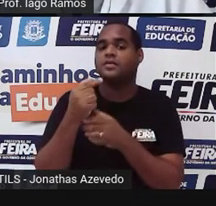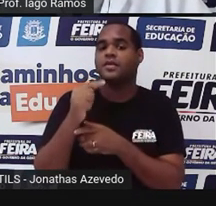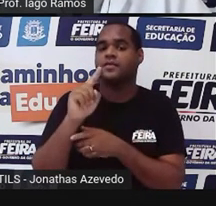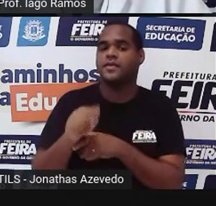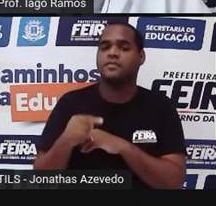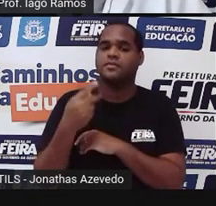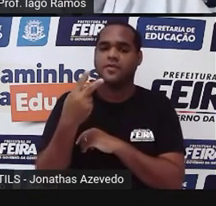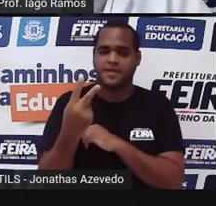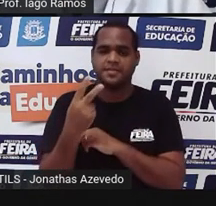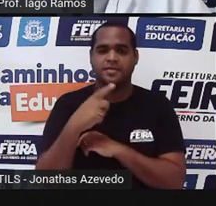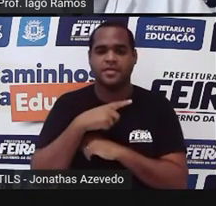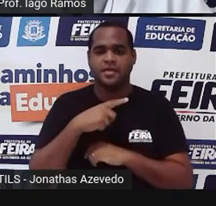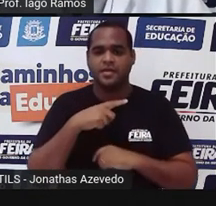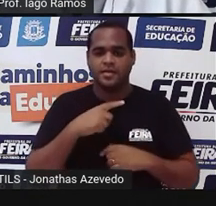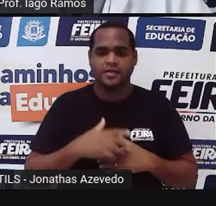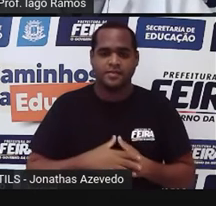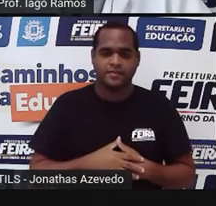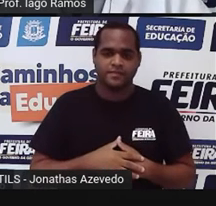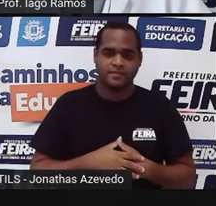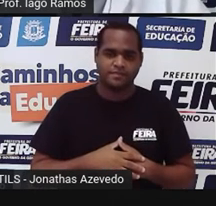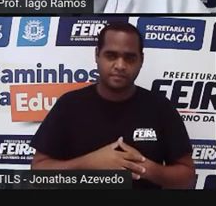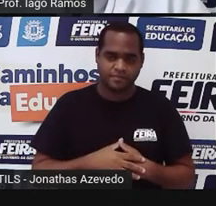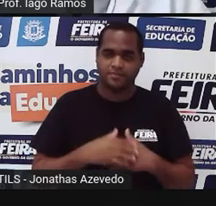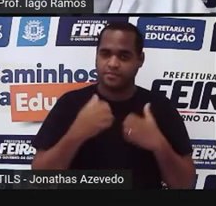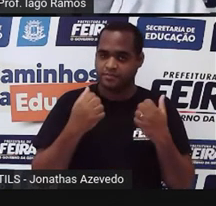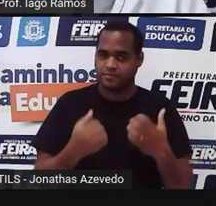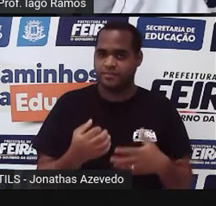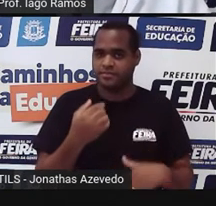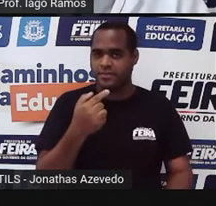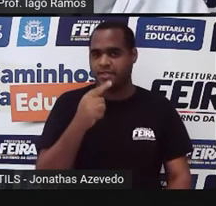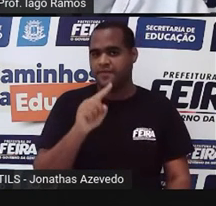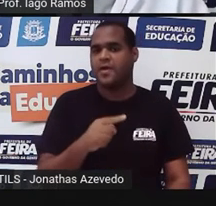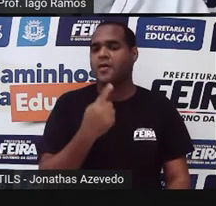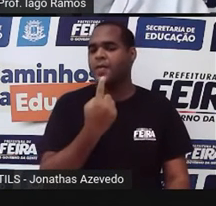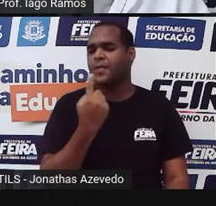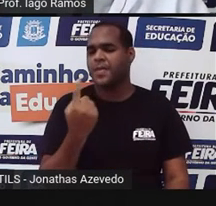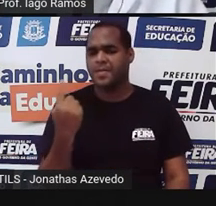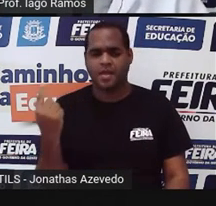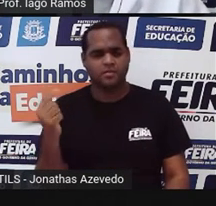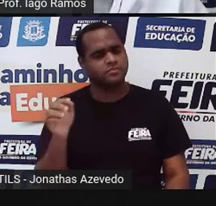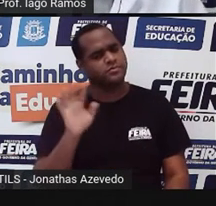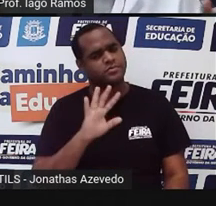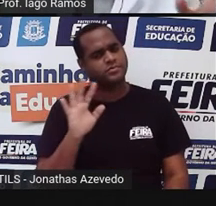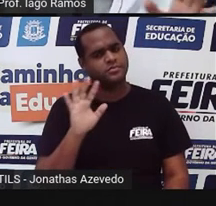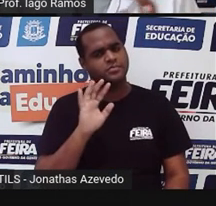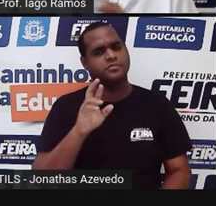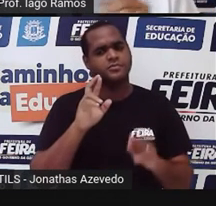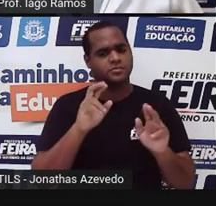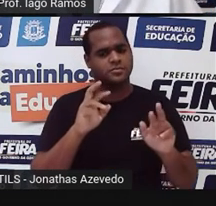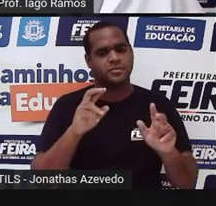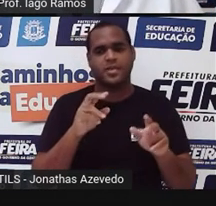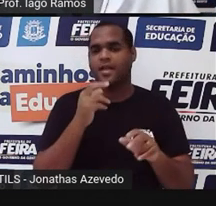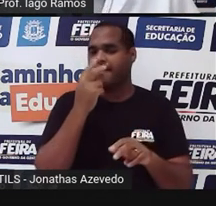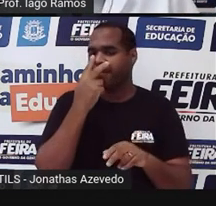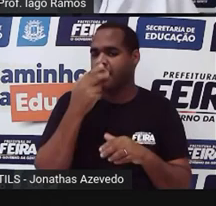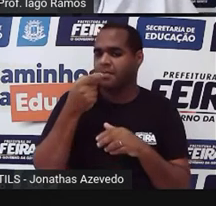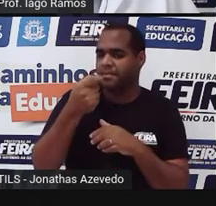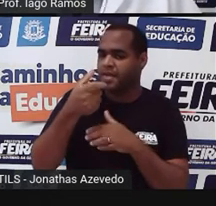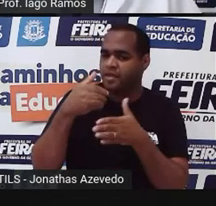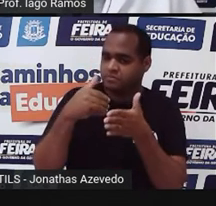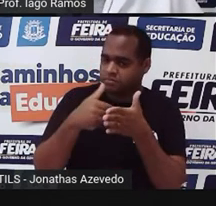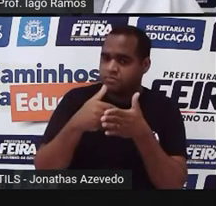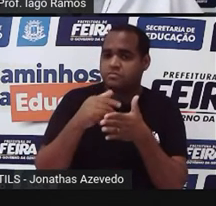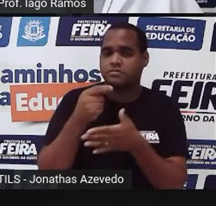,2. Esse número 7,16666 é um número que está se aproximando de 7